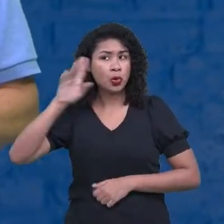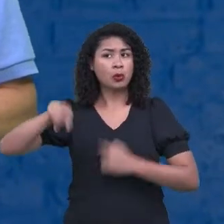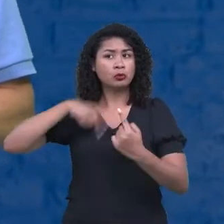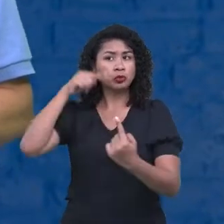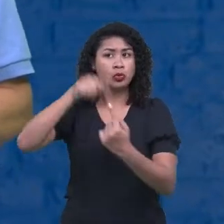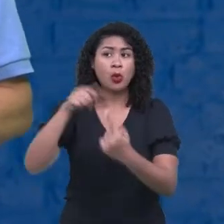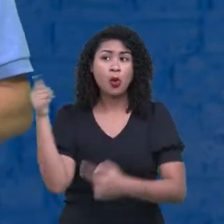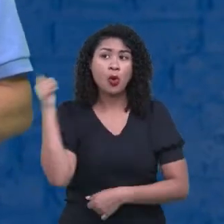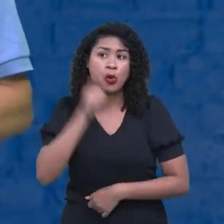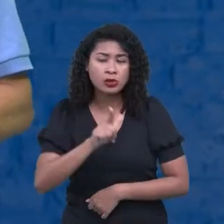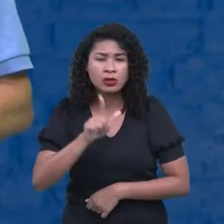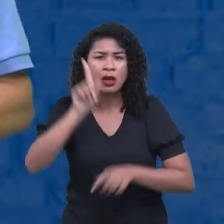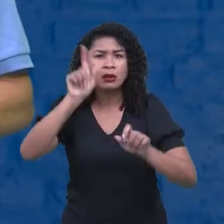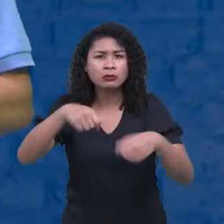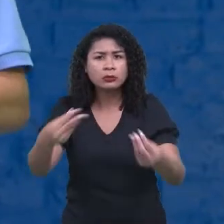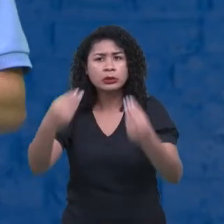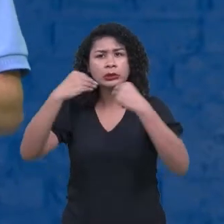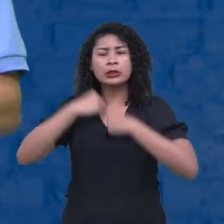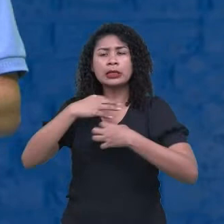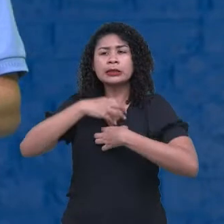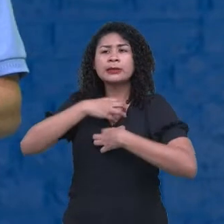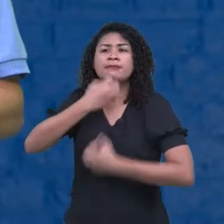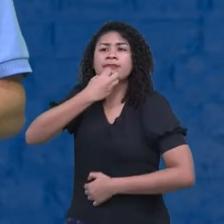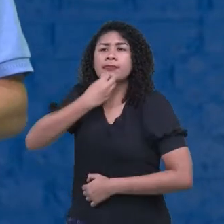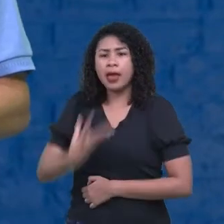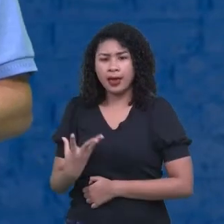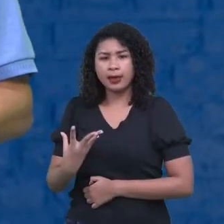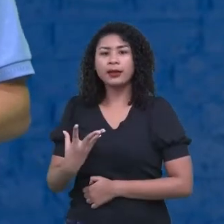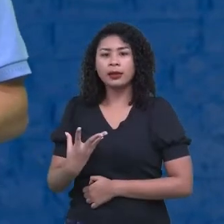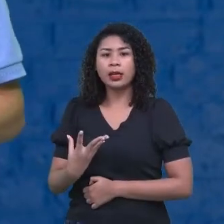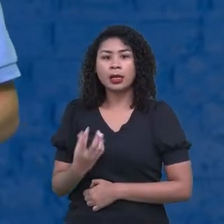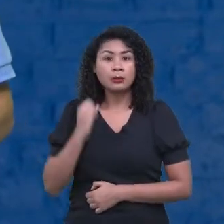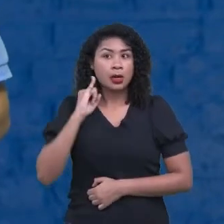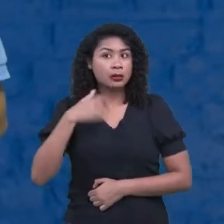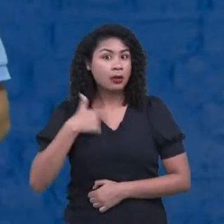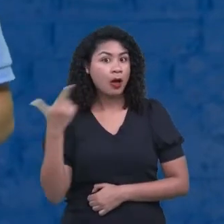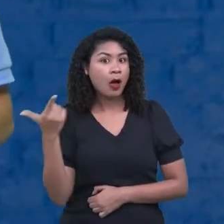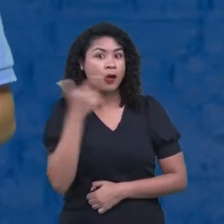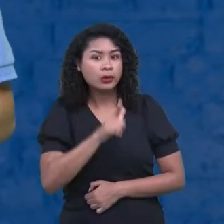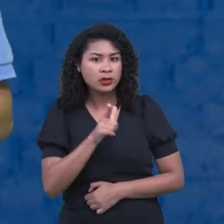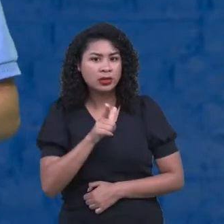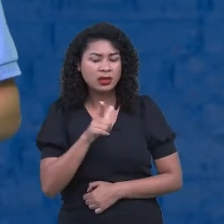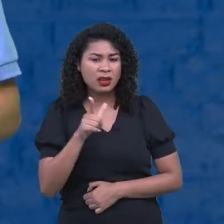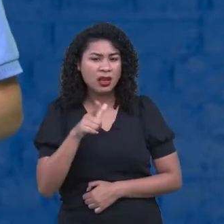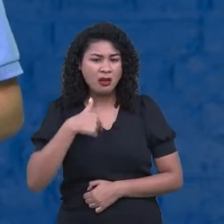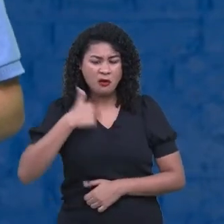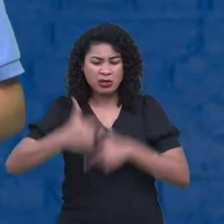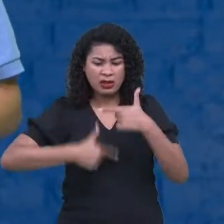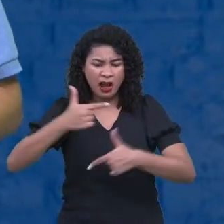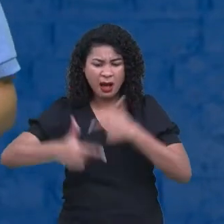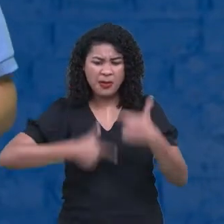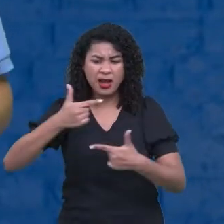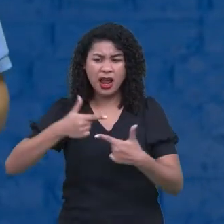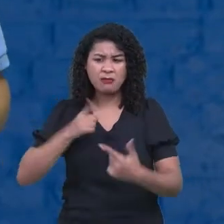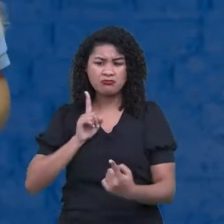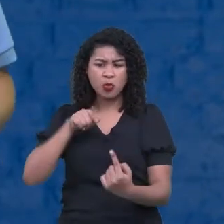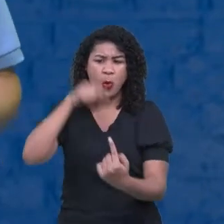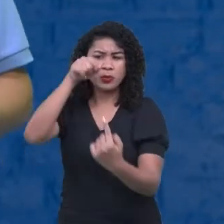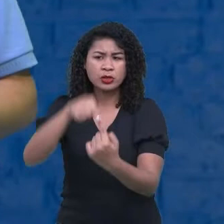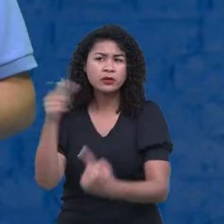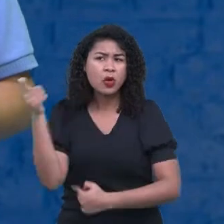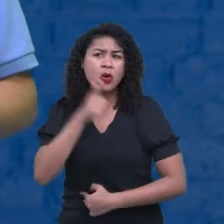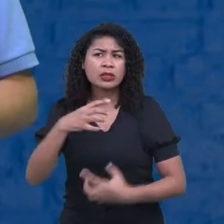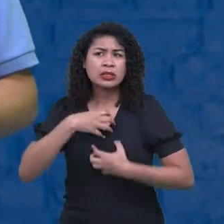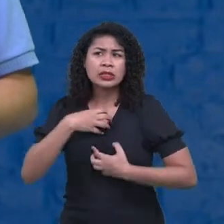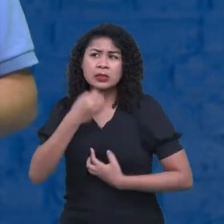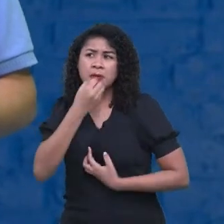eu vou me sentir bem. Mas realizando isso, eu não posso prejudicar o outro. Mas eu também não posso viver o sonho